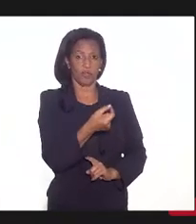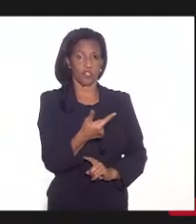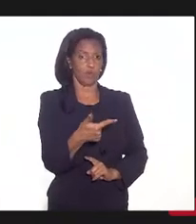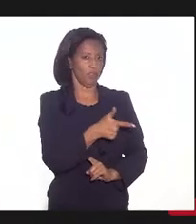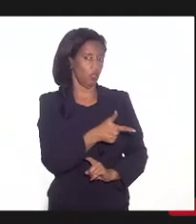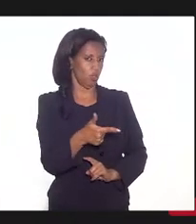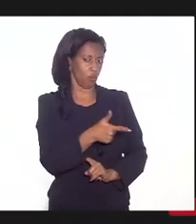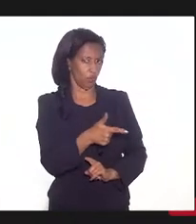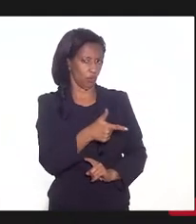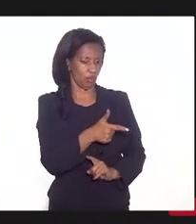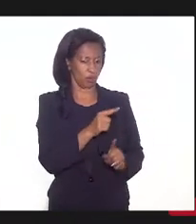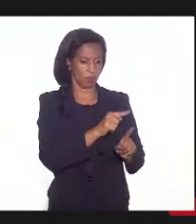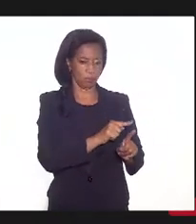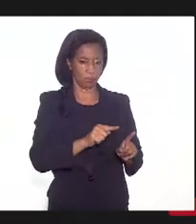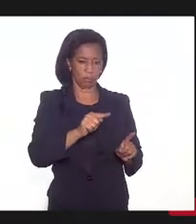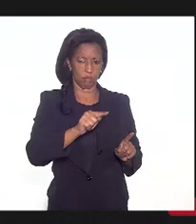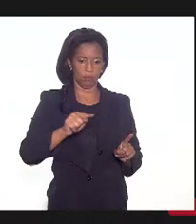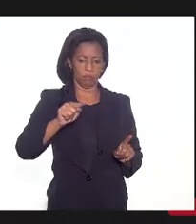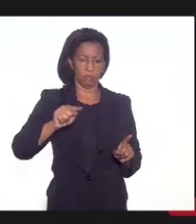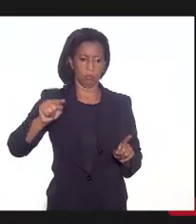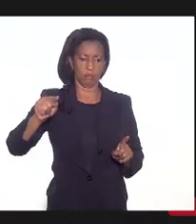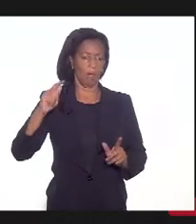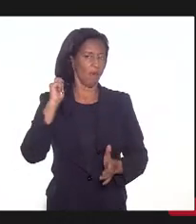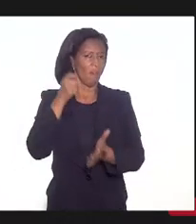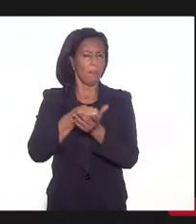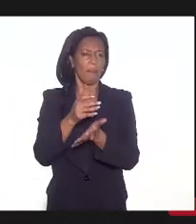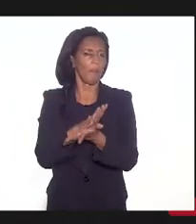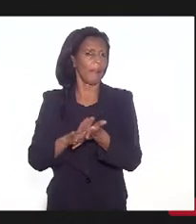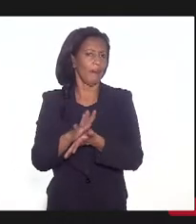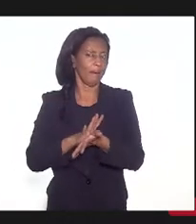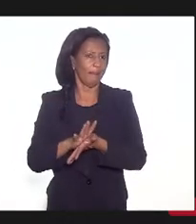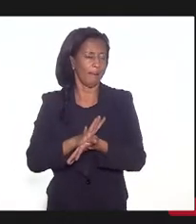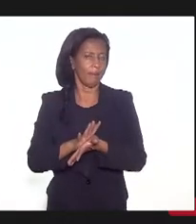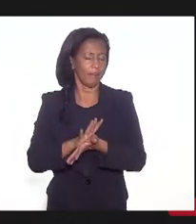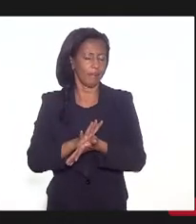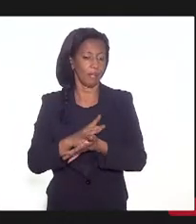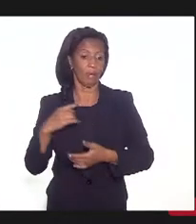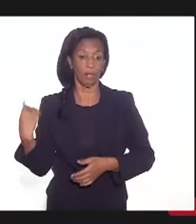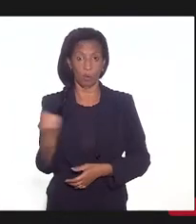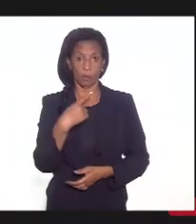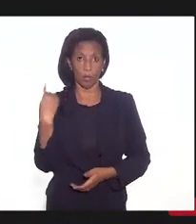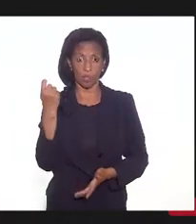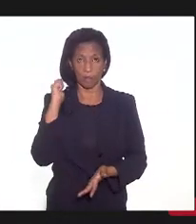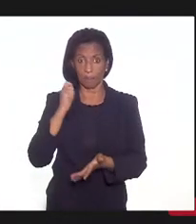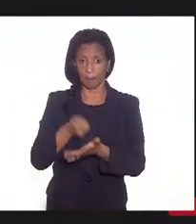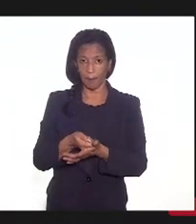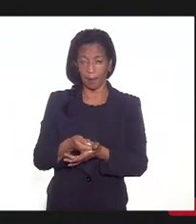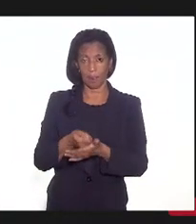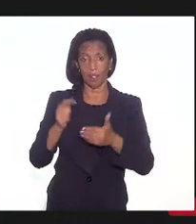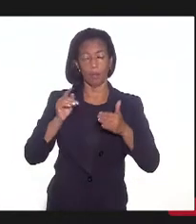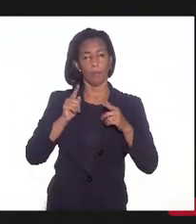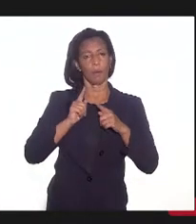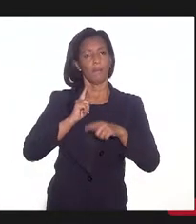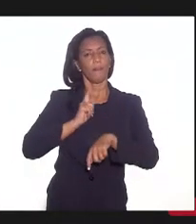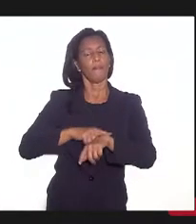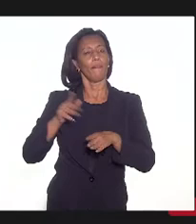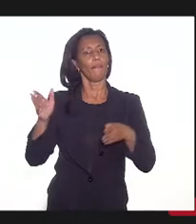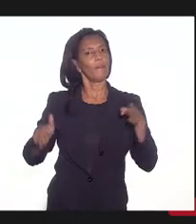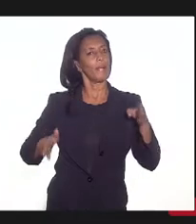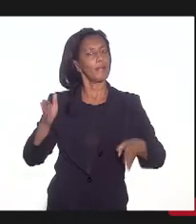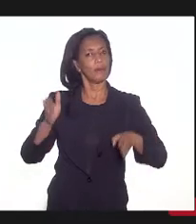3.1. Ah, mas aqui a gente não vai pagar nada? Isso é o que nós pagamos durante aquele período, né?